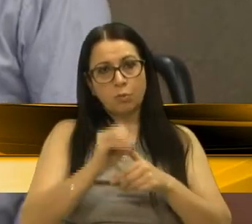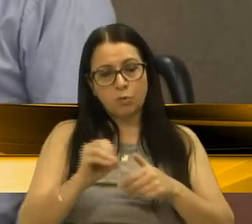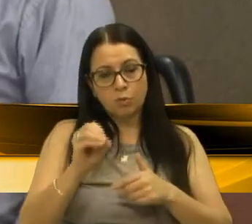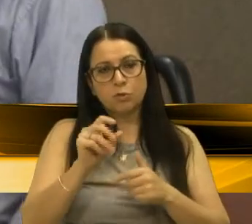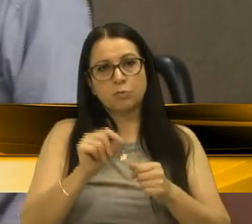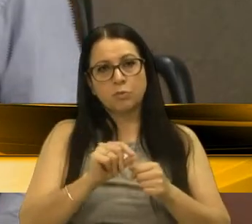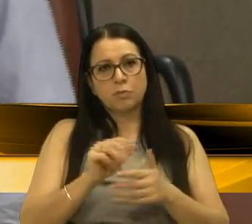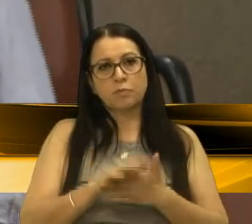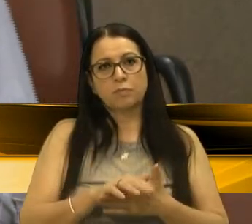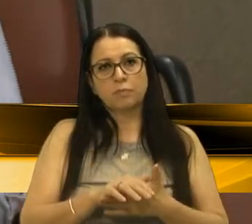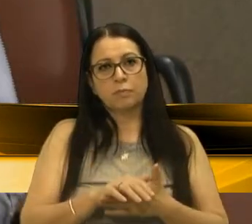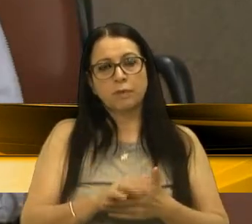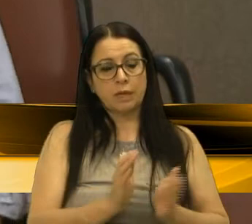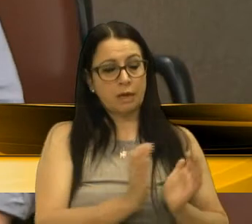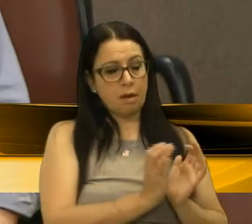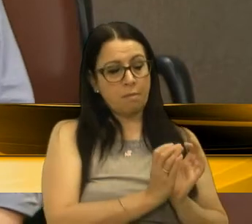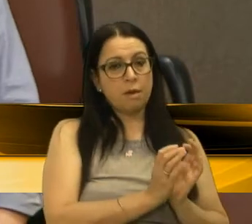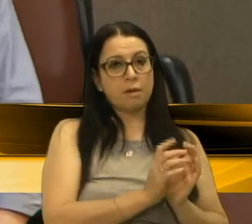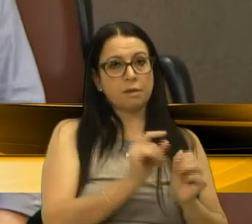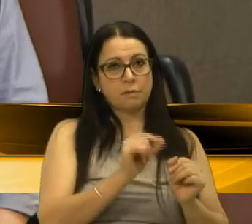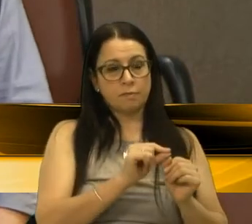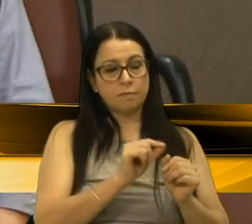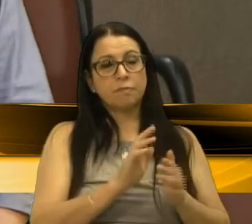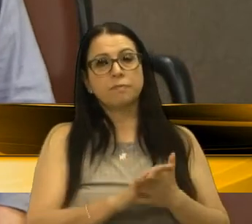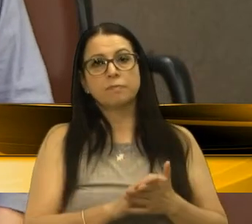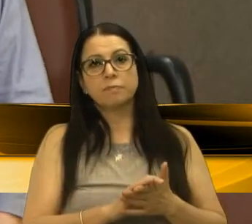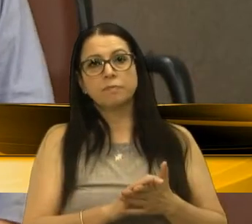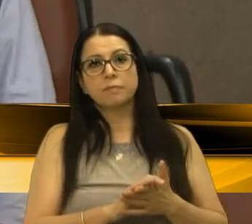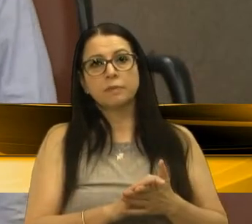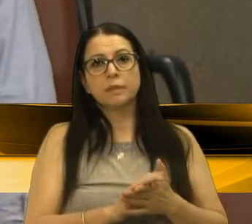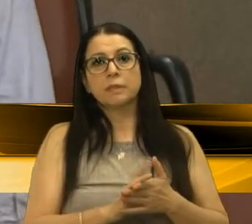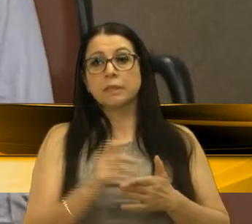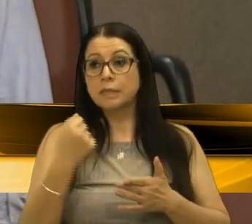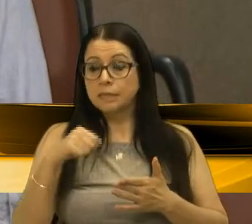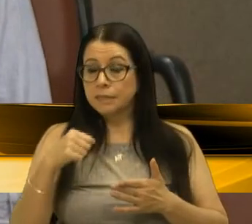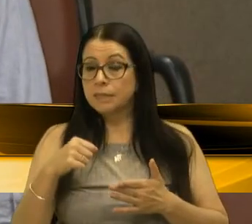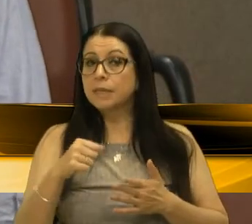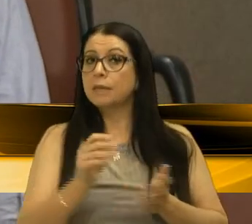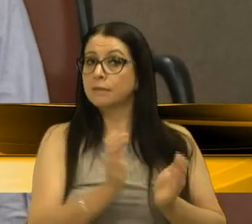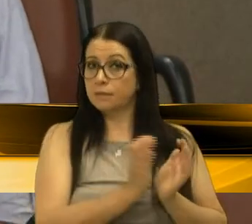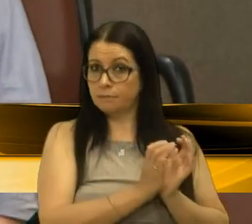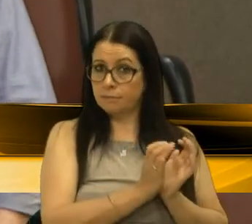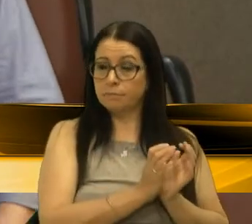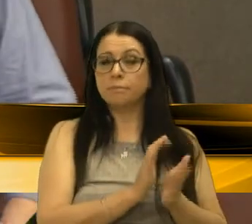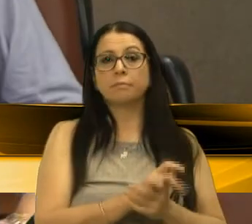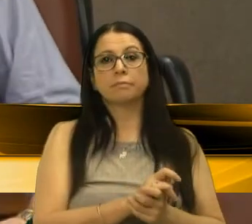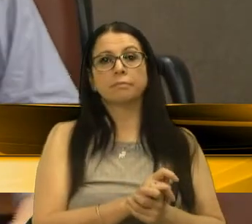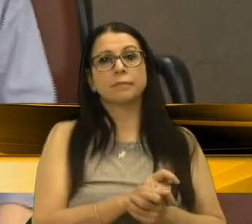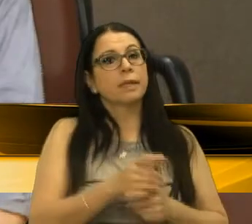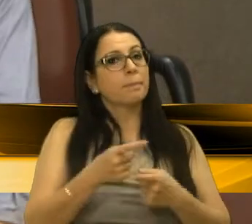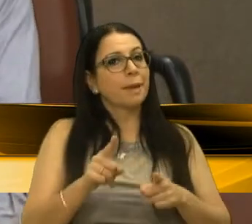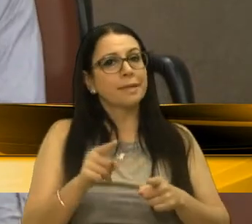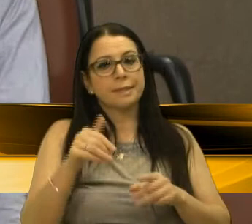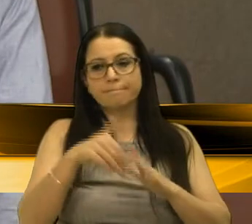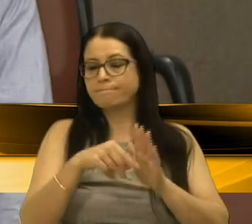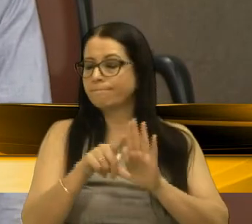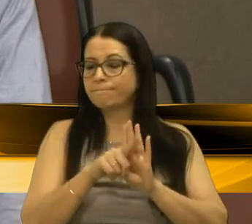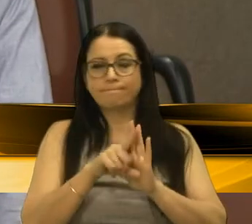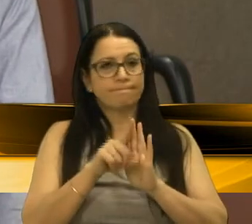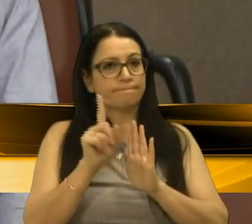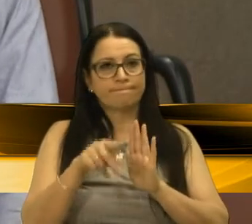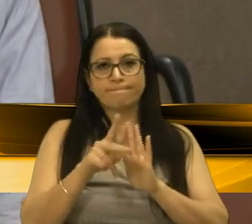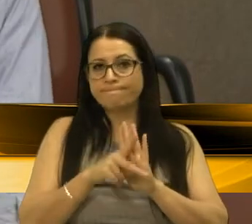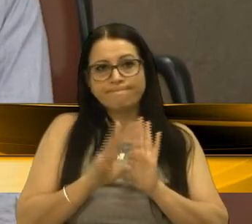a APAI realiza, e das necessidades da APAI, mas legalmente isso é um